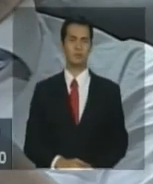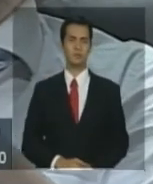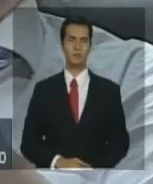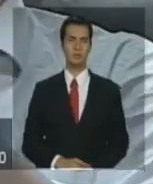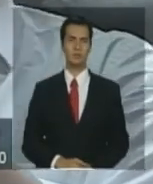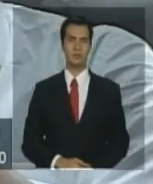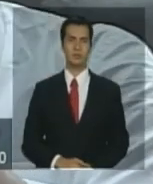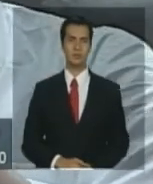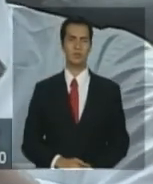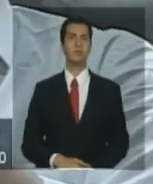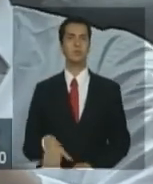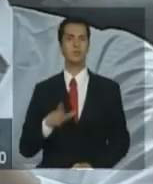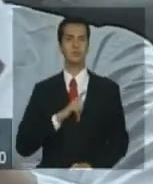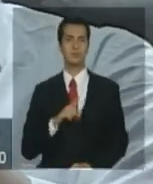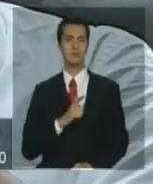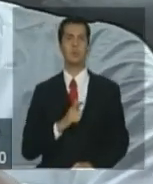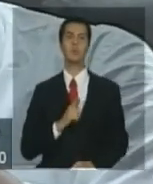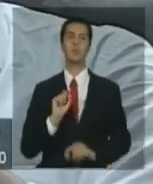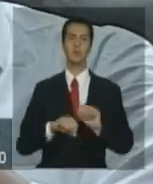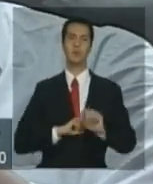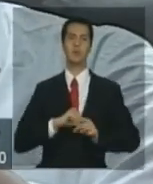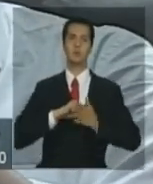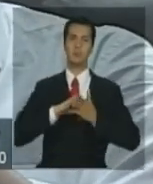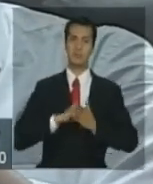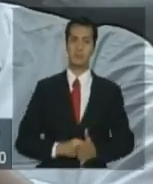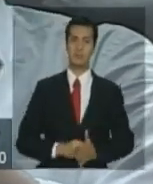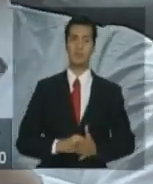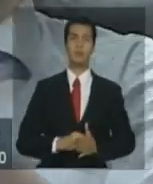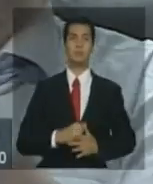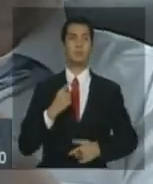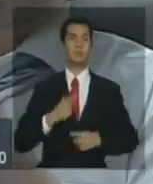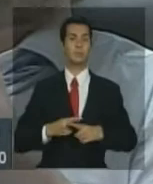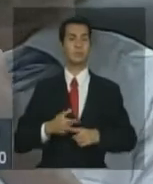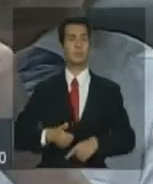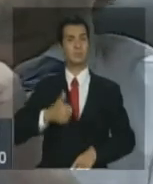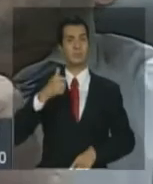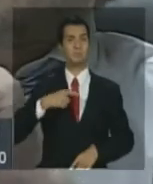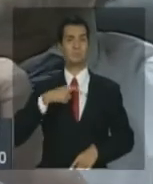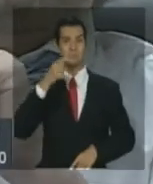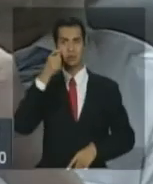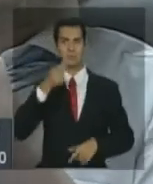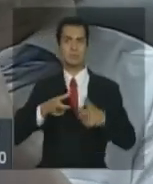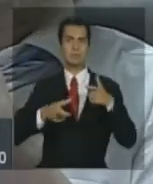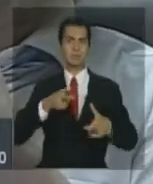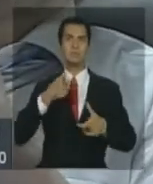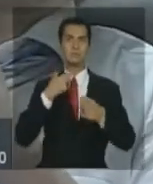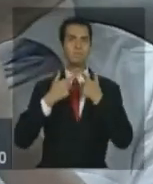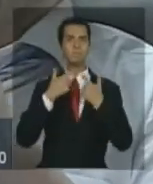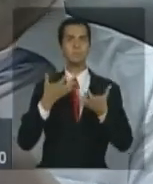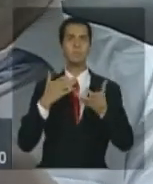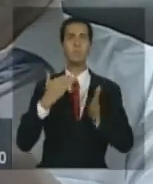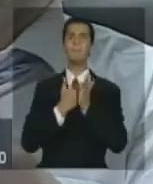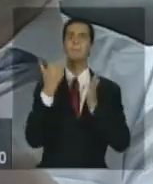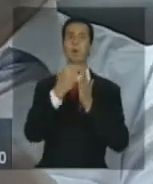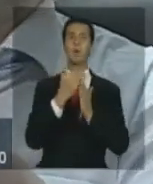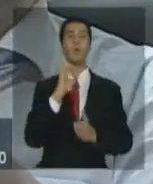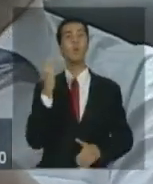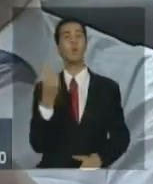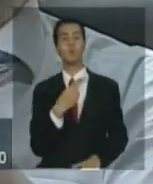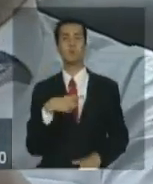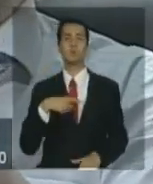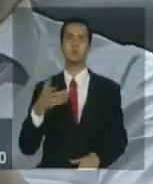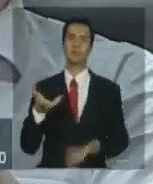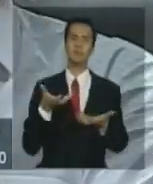com duas metas? Apertar mais, porque o primário é cada vez mais ambicioso, e, ao mesmo tempo, aprimorar o investimento público,